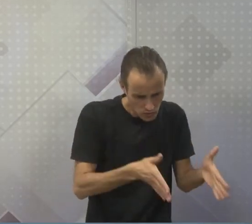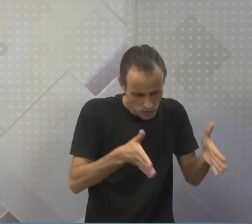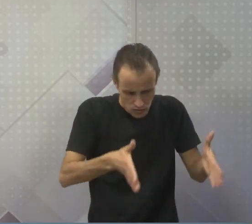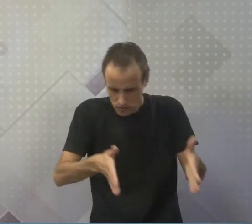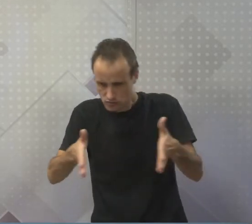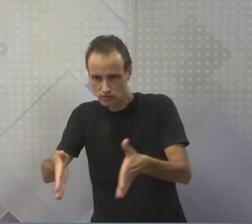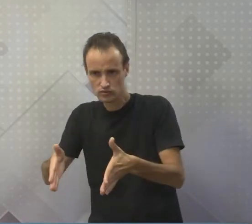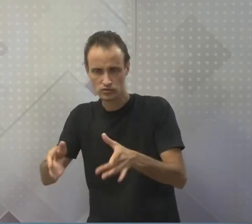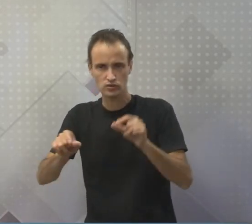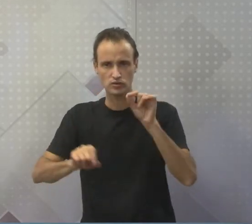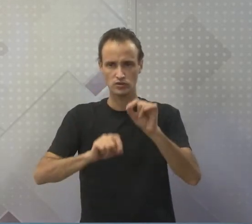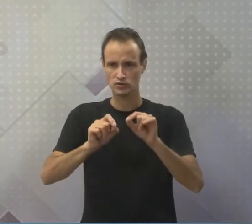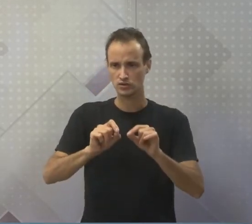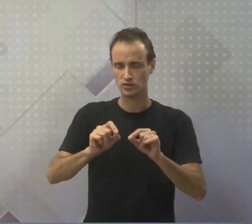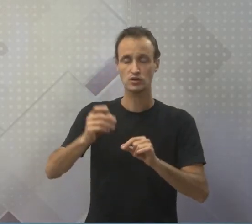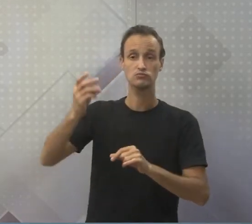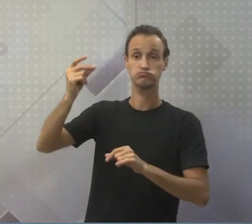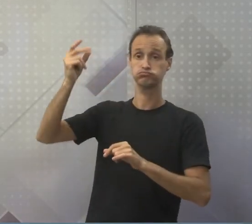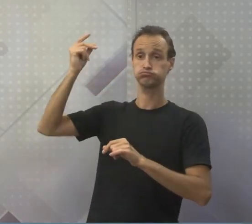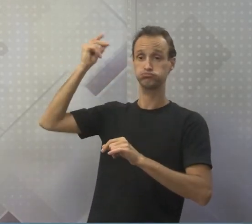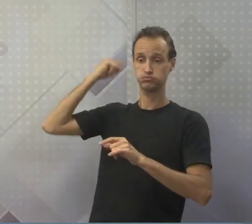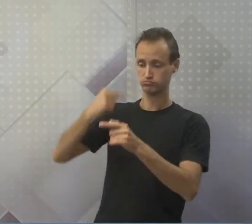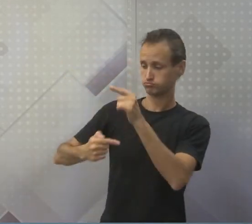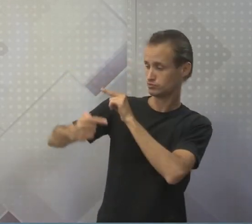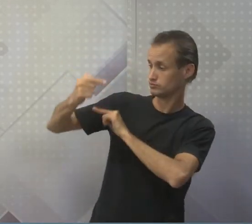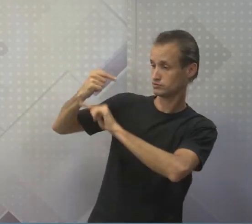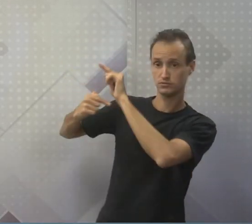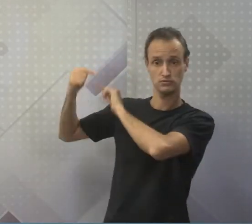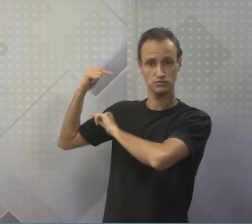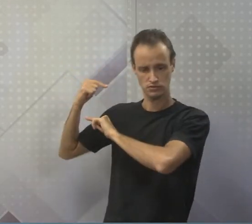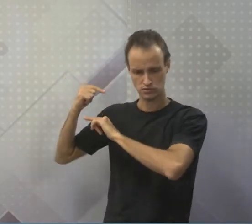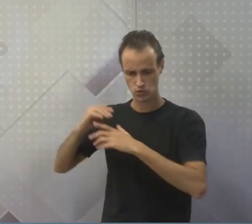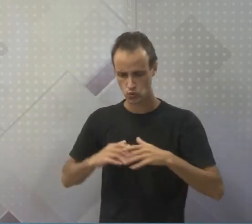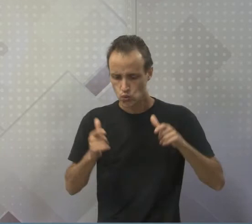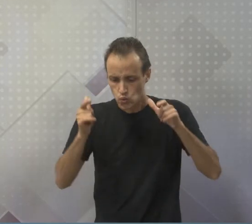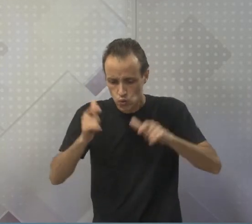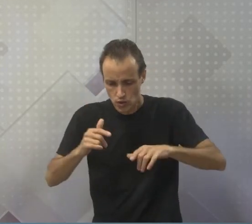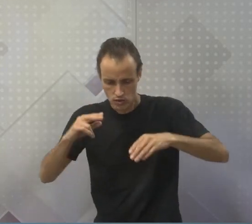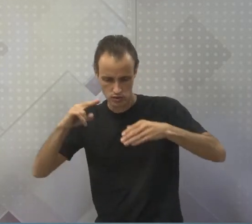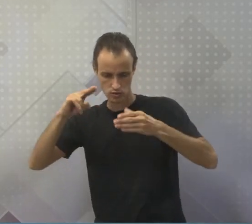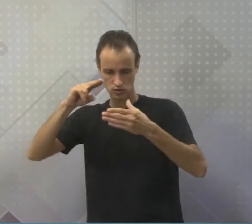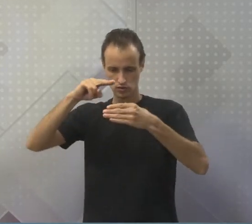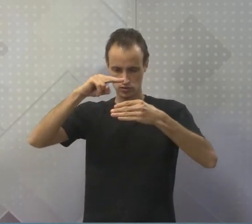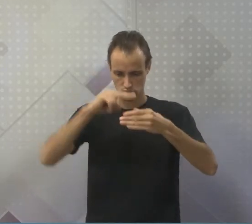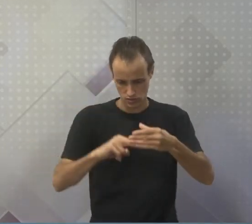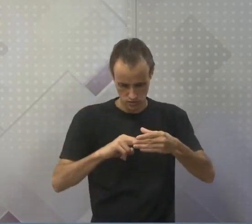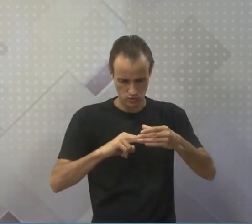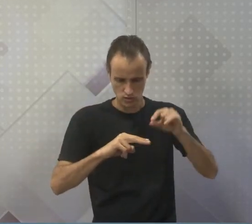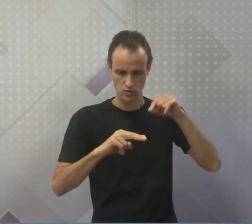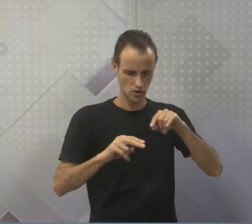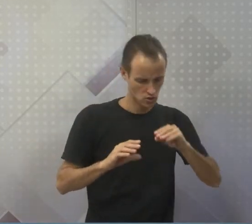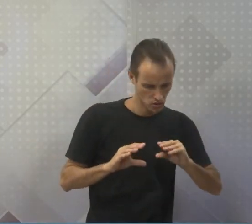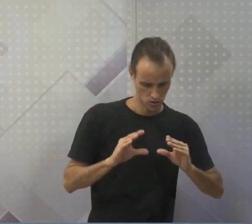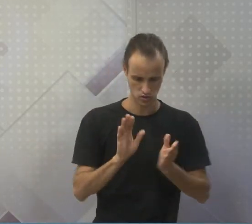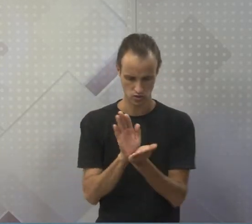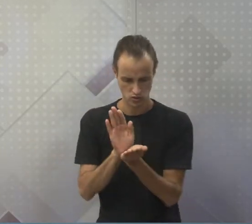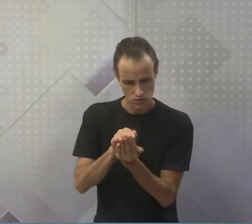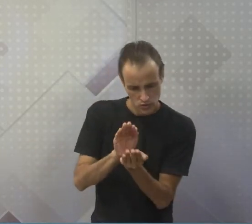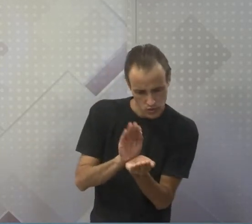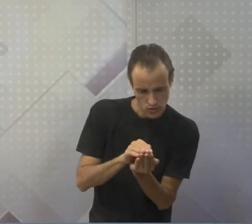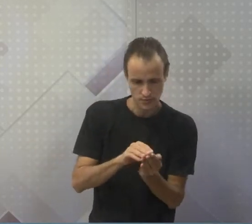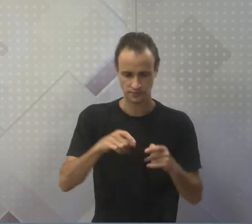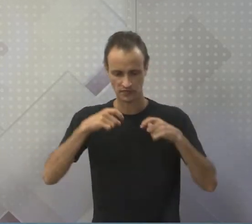antepassados, onde nas catatumbas tem conchas dentro de